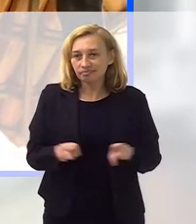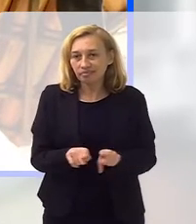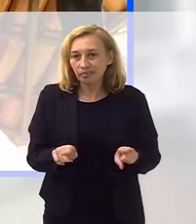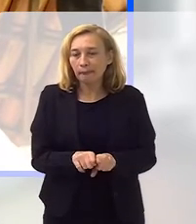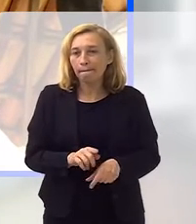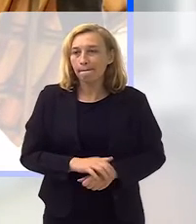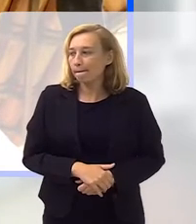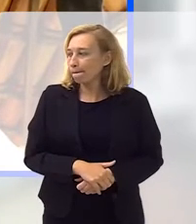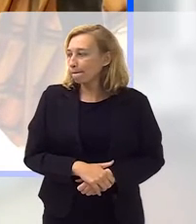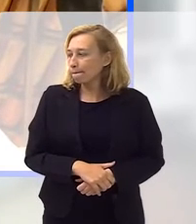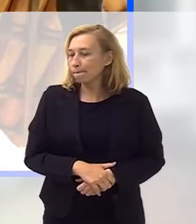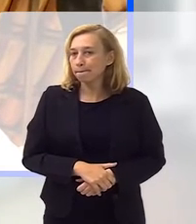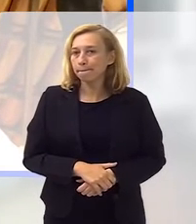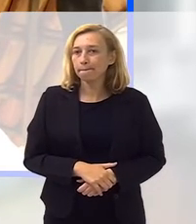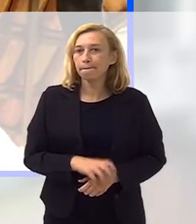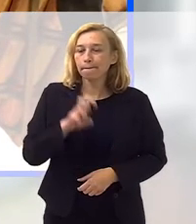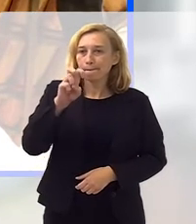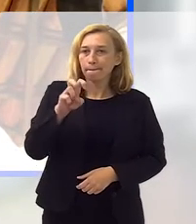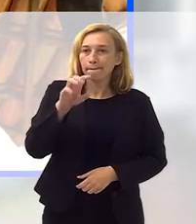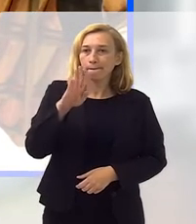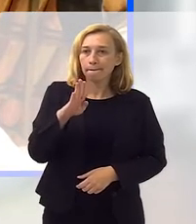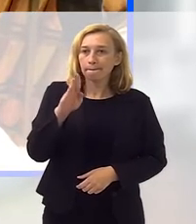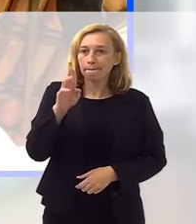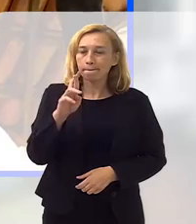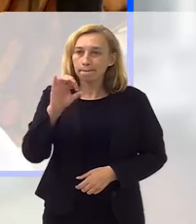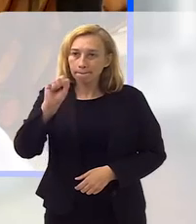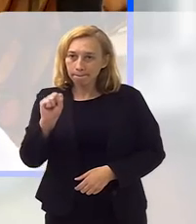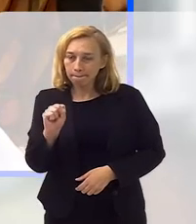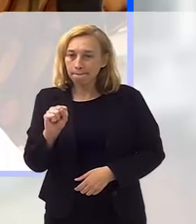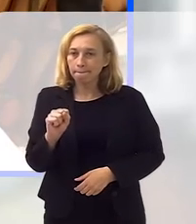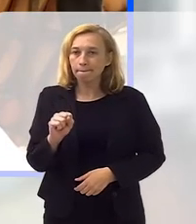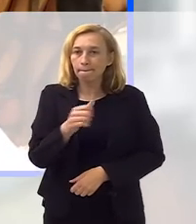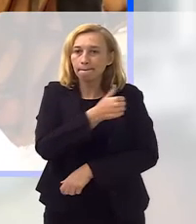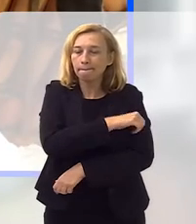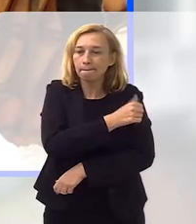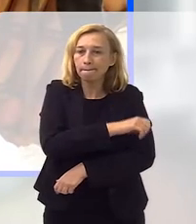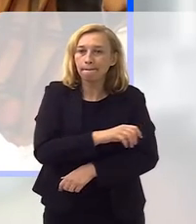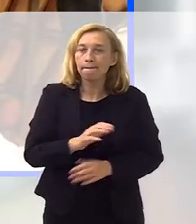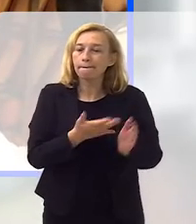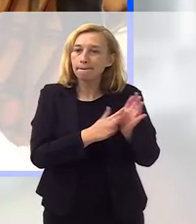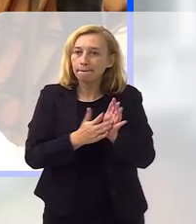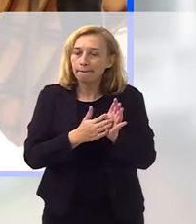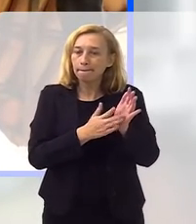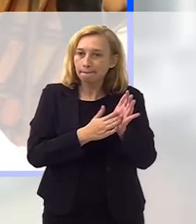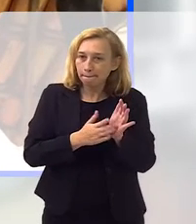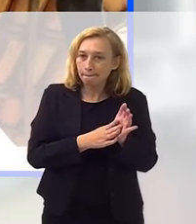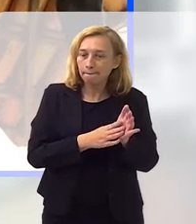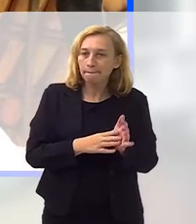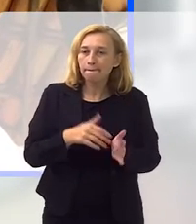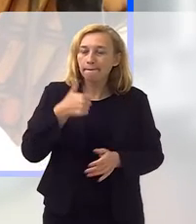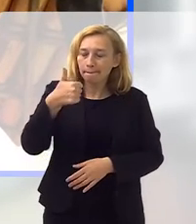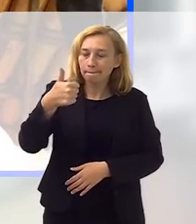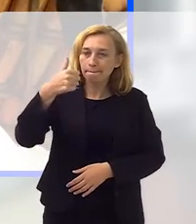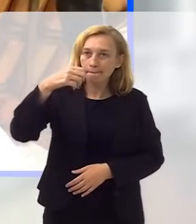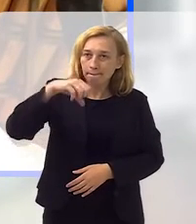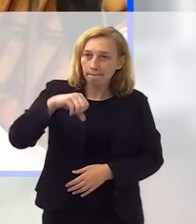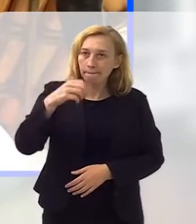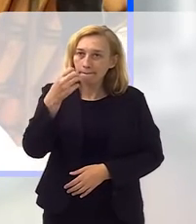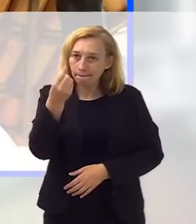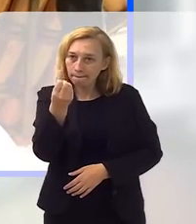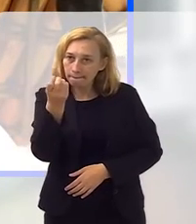também, os cinco bailes da história do Rio é, enfim, é o samba, o samba enredo de